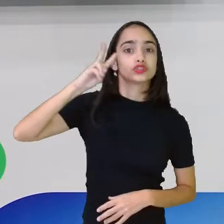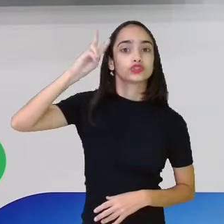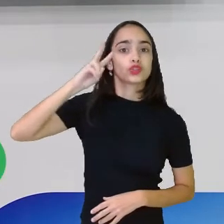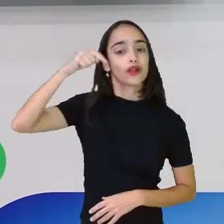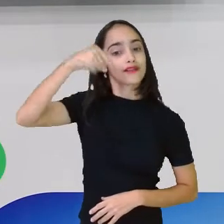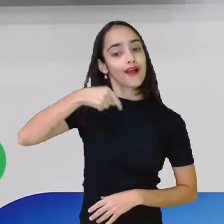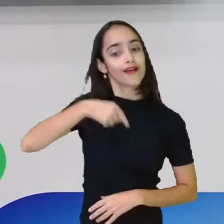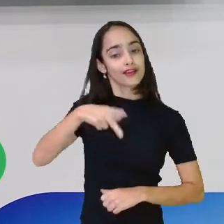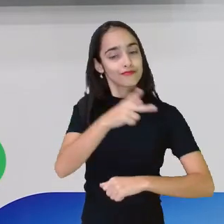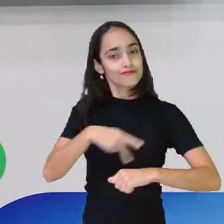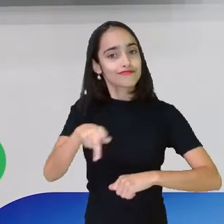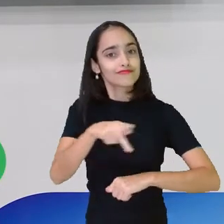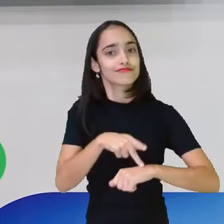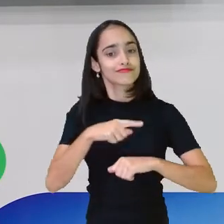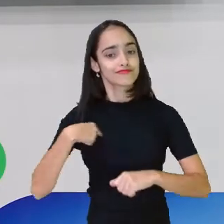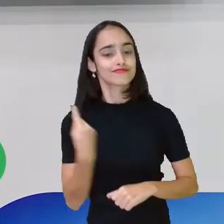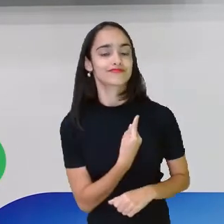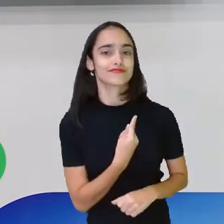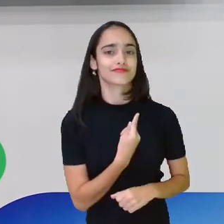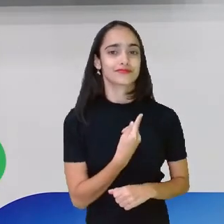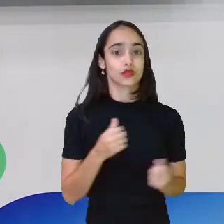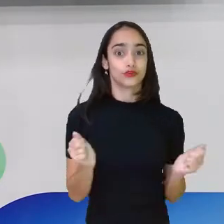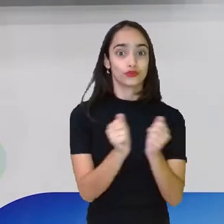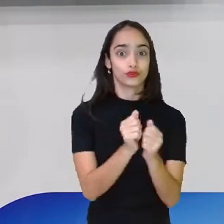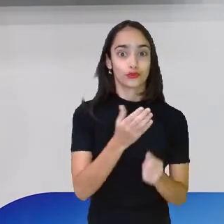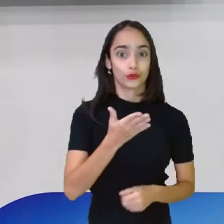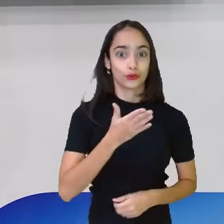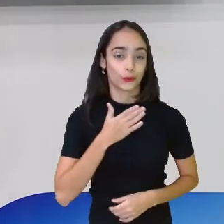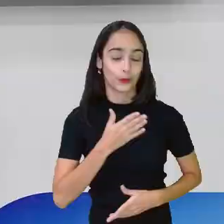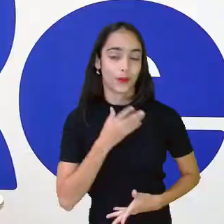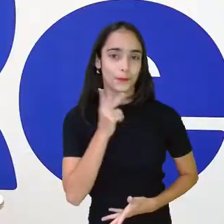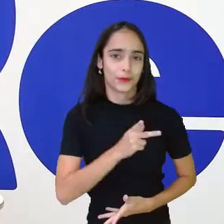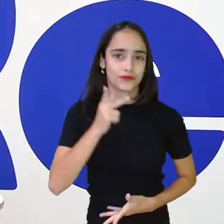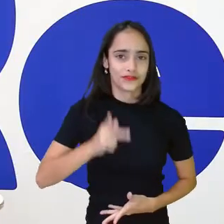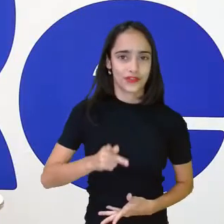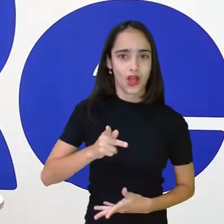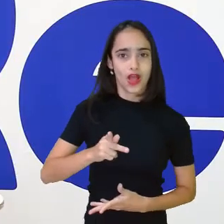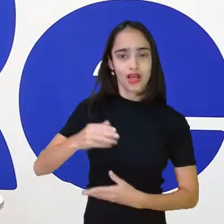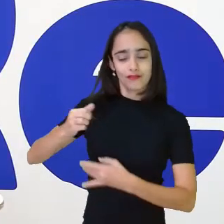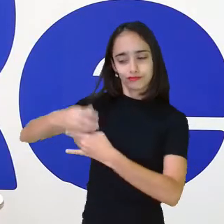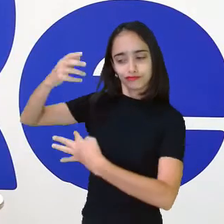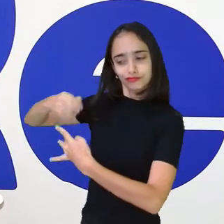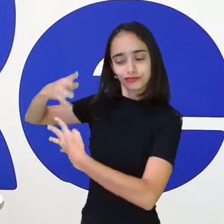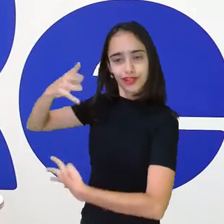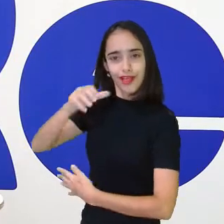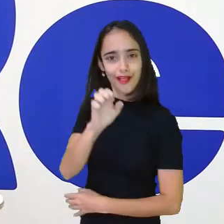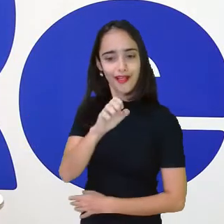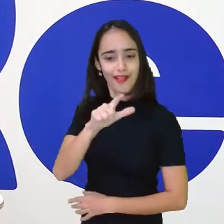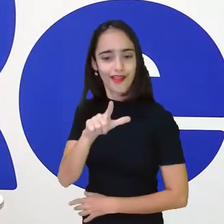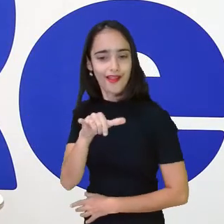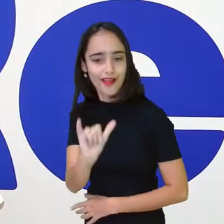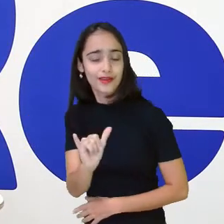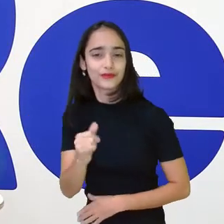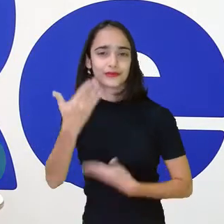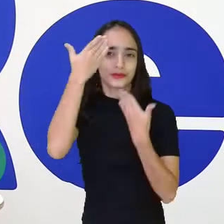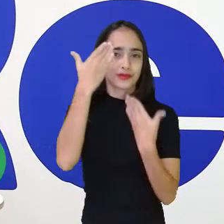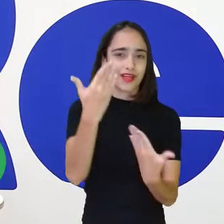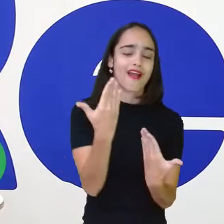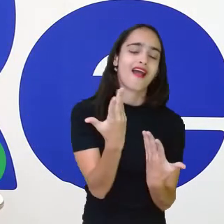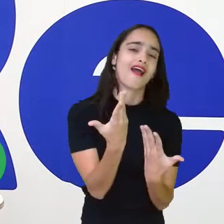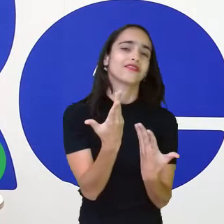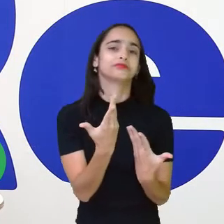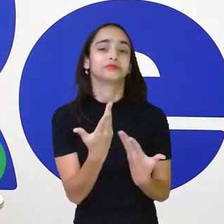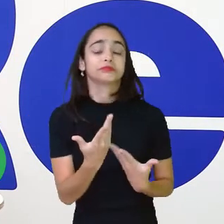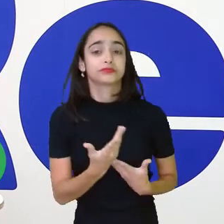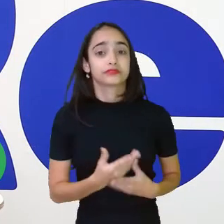comigo hoje no chat eu tenho a professora Eli. Seja bem-vinda, professora Eli. Obrigada, professora Sinara. E aqui aguardando a participação dos